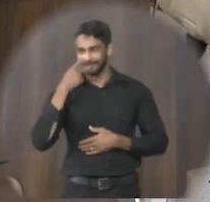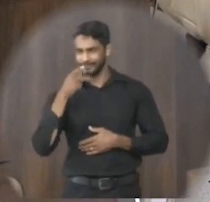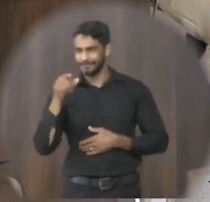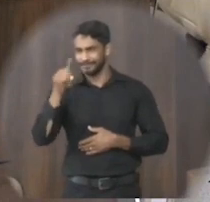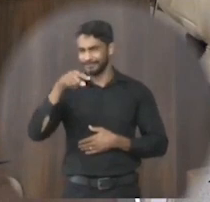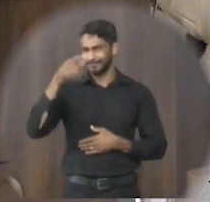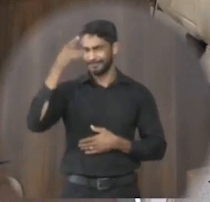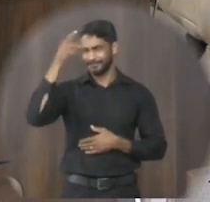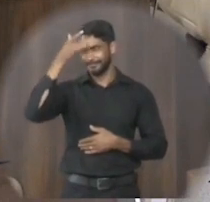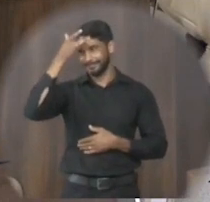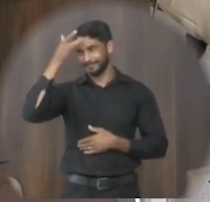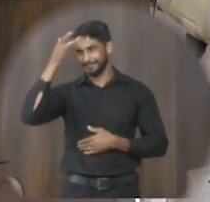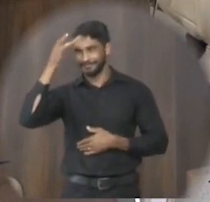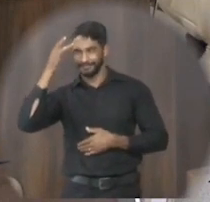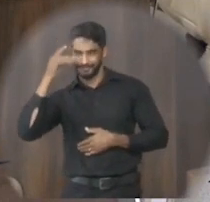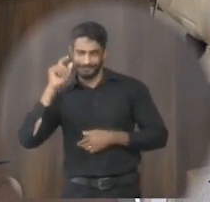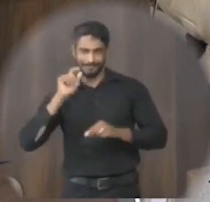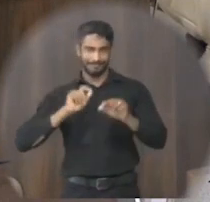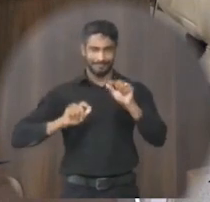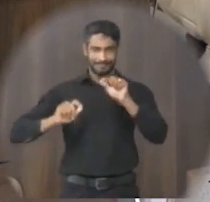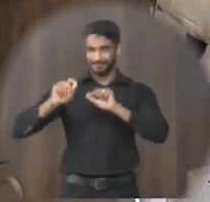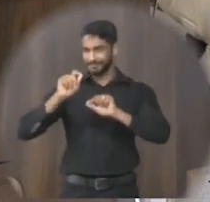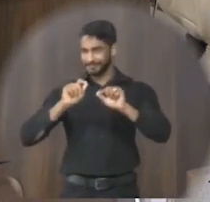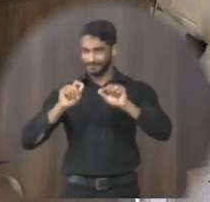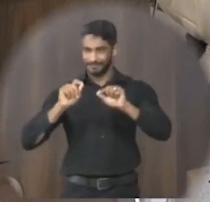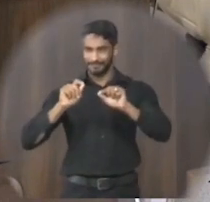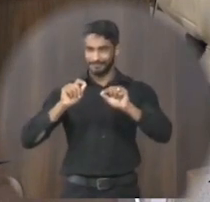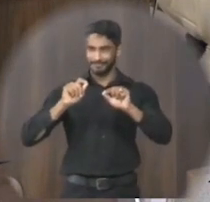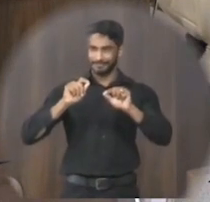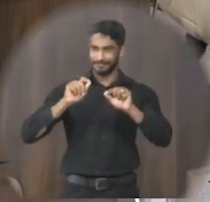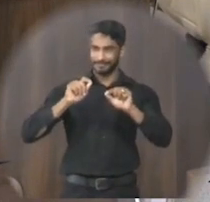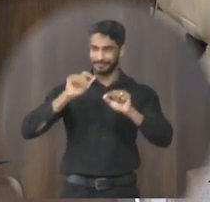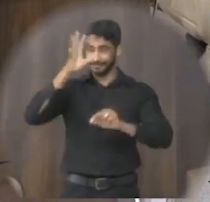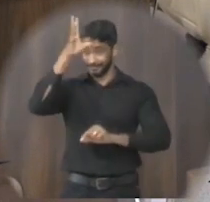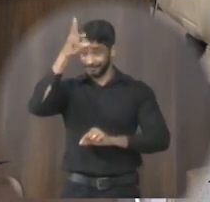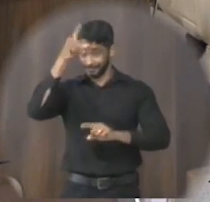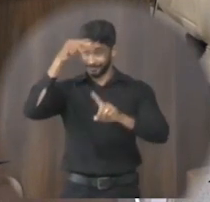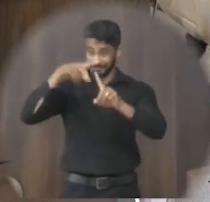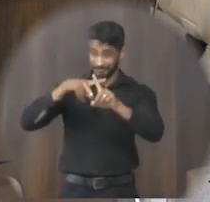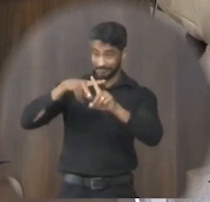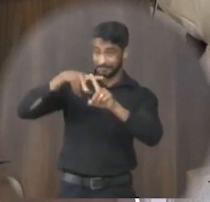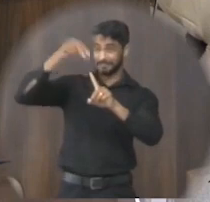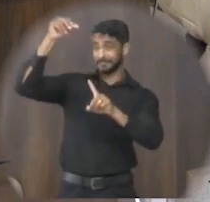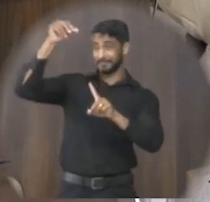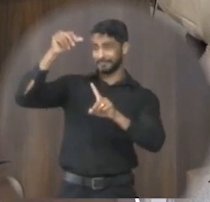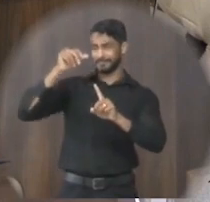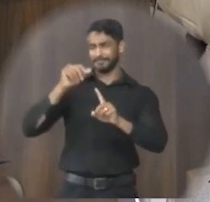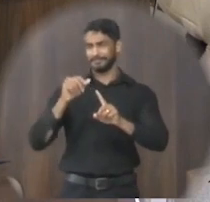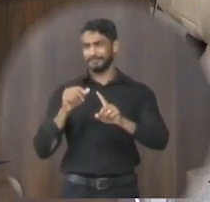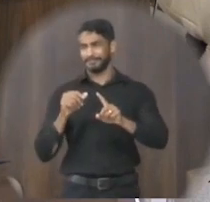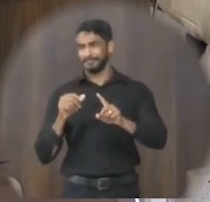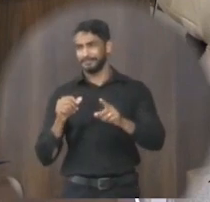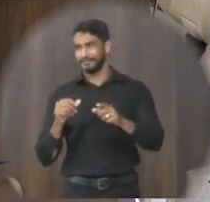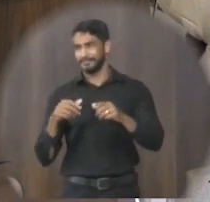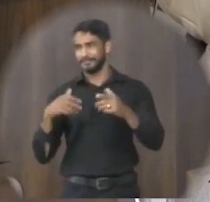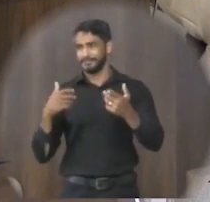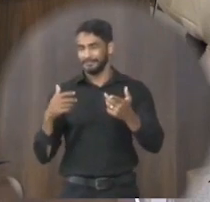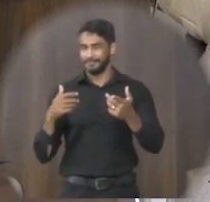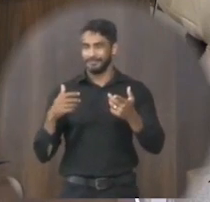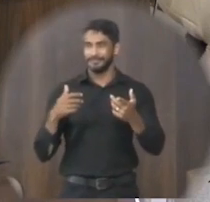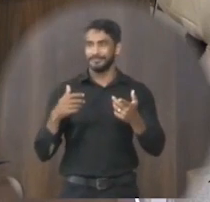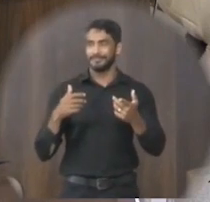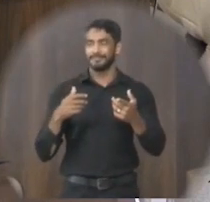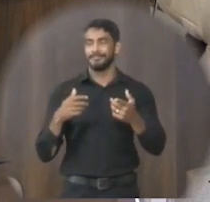maioria já está pensando que é em função do atleta ter sido campeão aí e e esse aoê